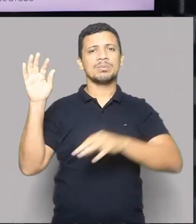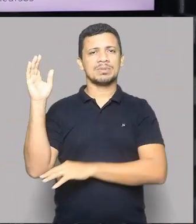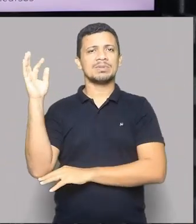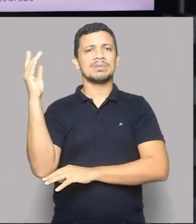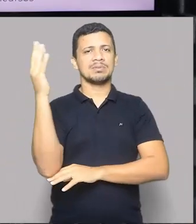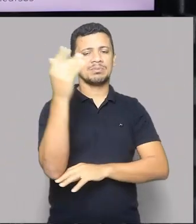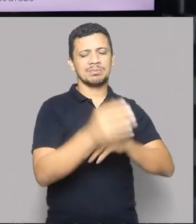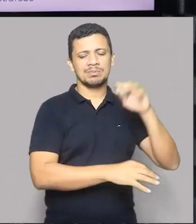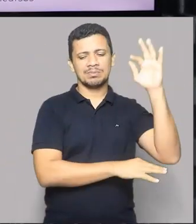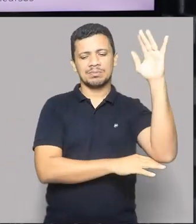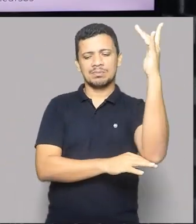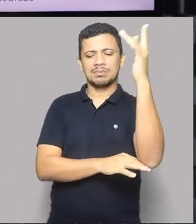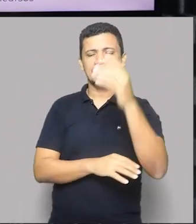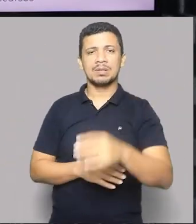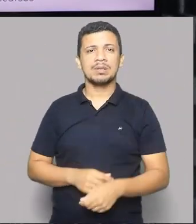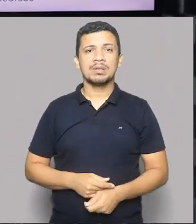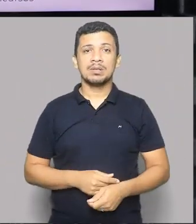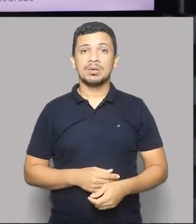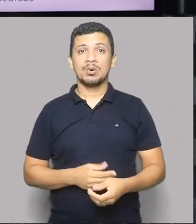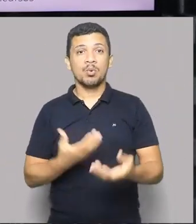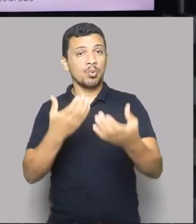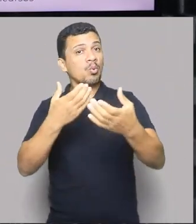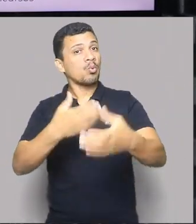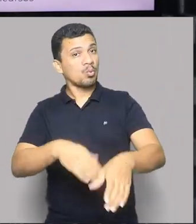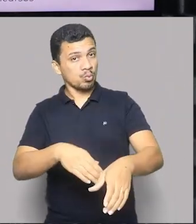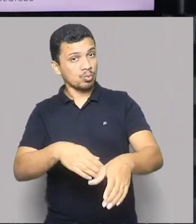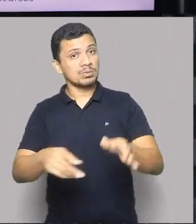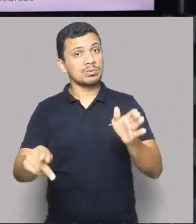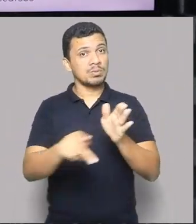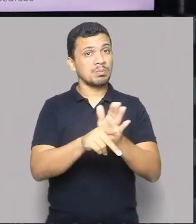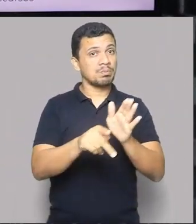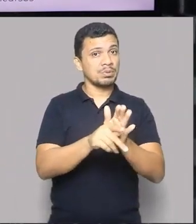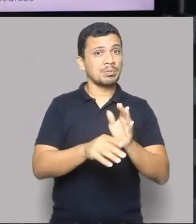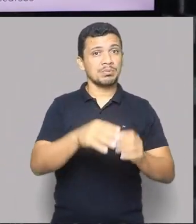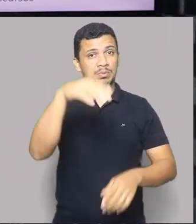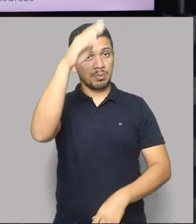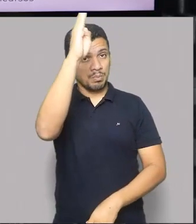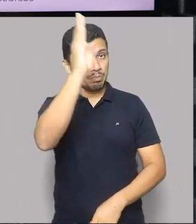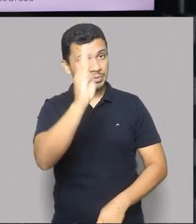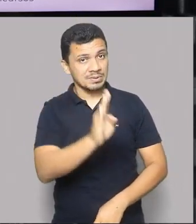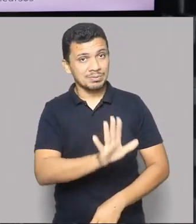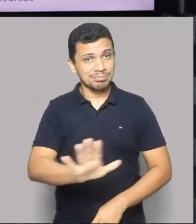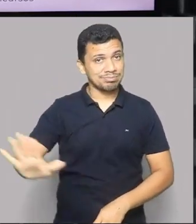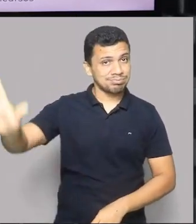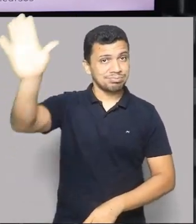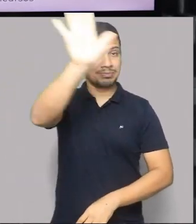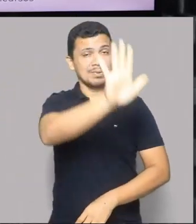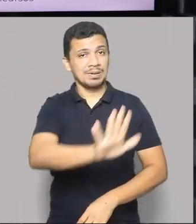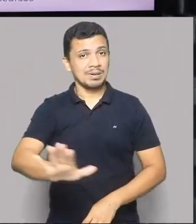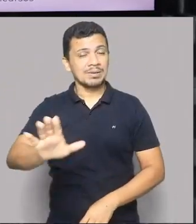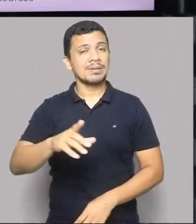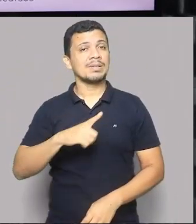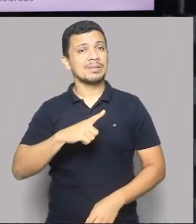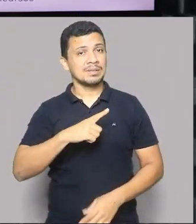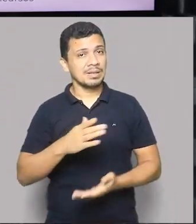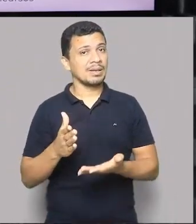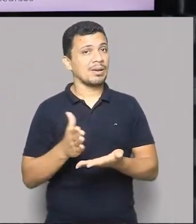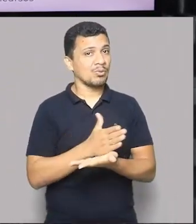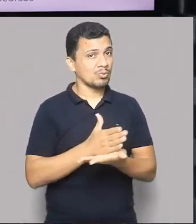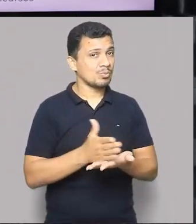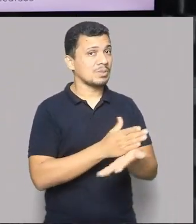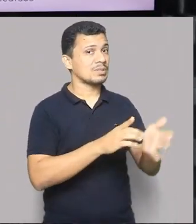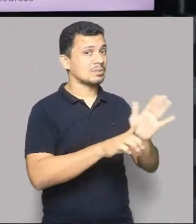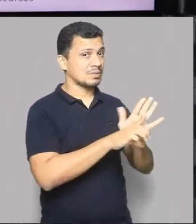Mas, assim, como o concurso é nacional, você tem que pegar algumas leis, algumas políticas